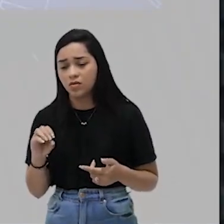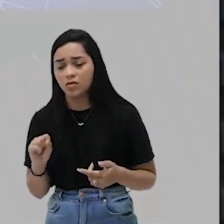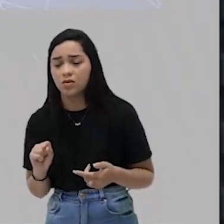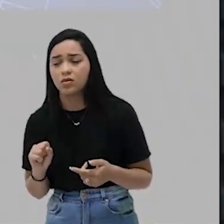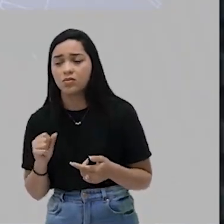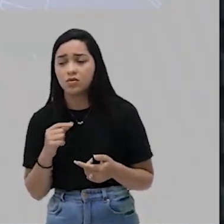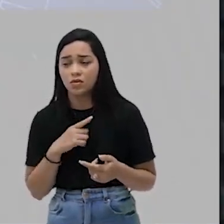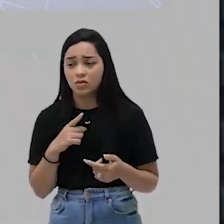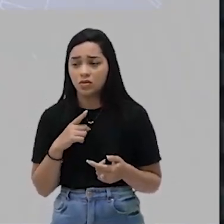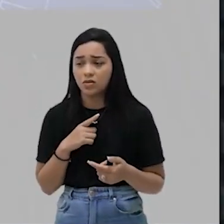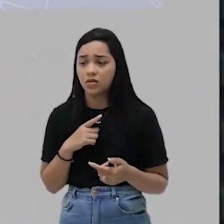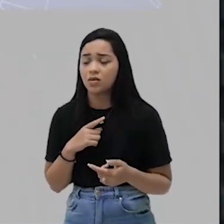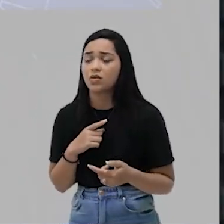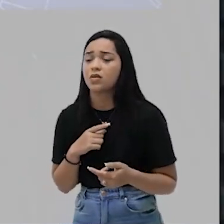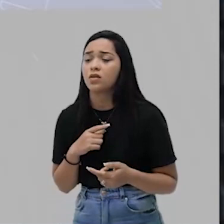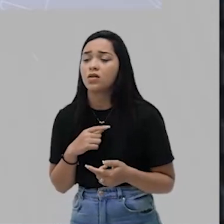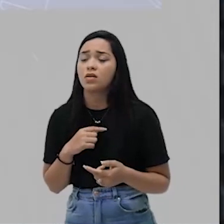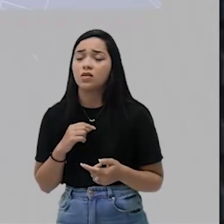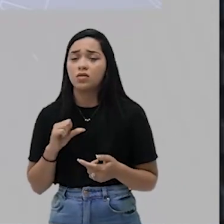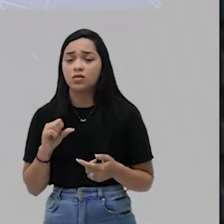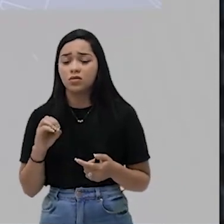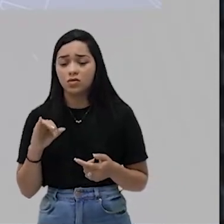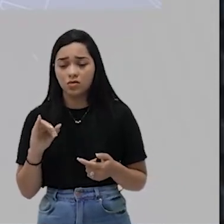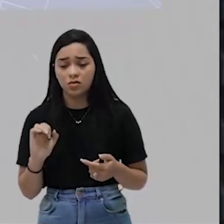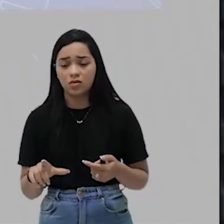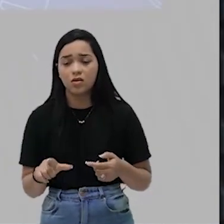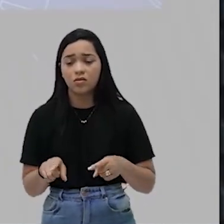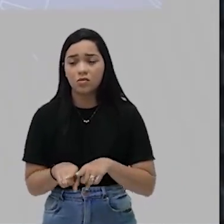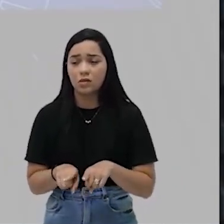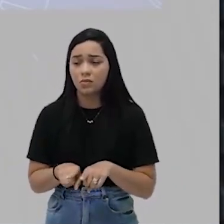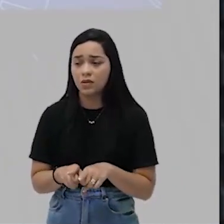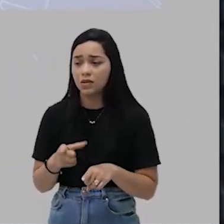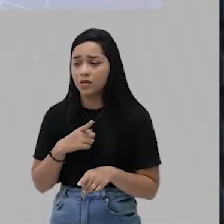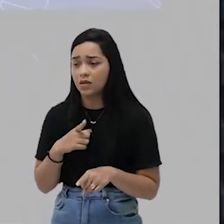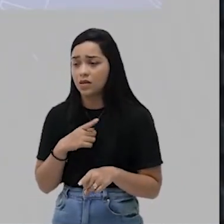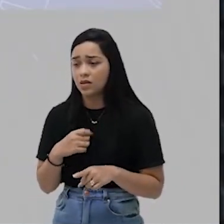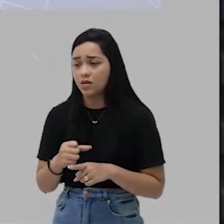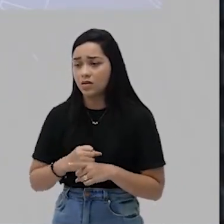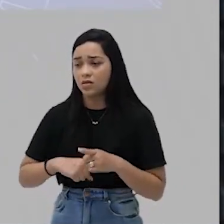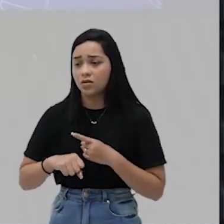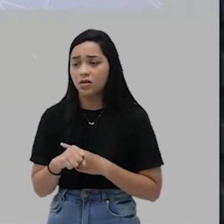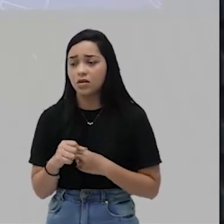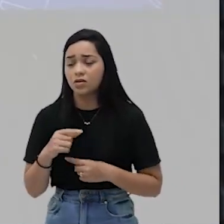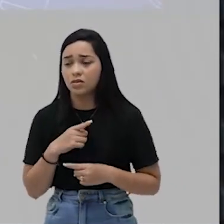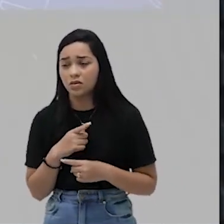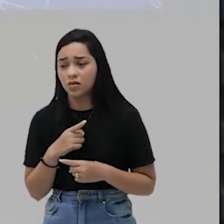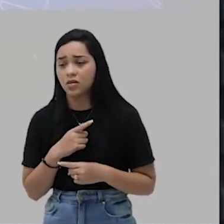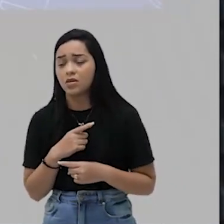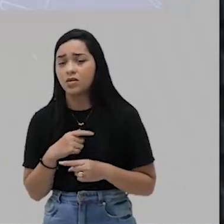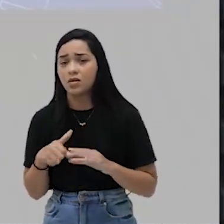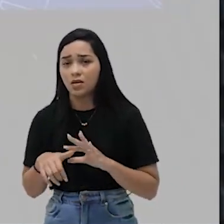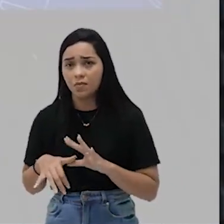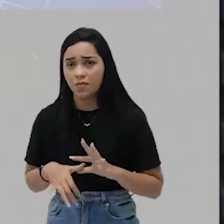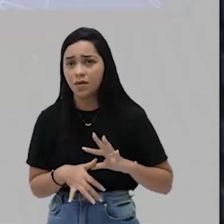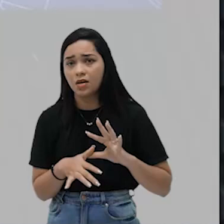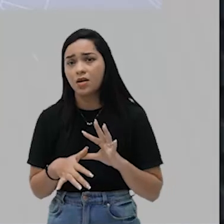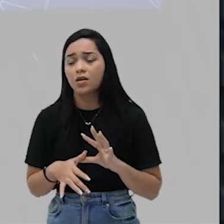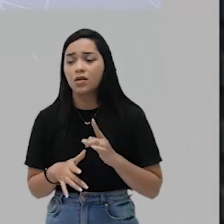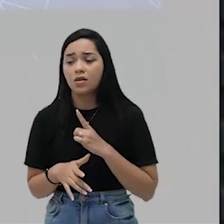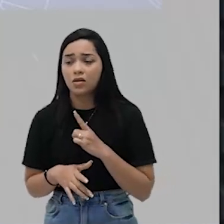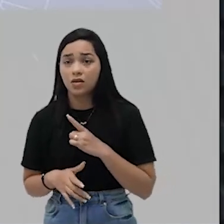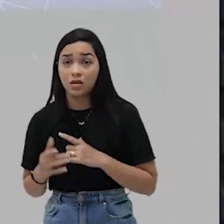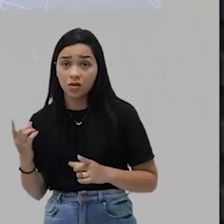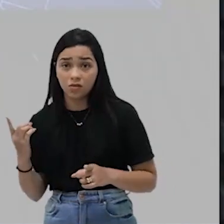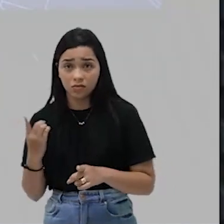uma estrutura de estratificação social. Além disso, essas sociedades da América pré-colombiana, que os europeus